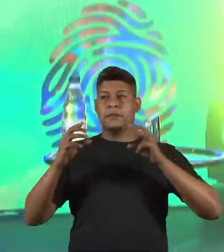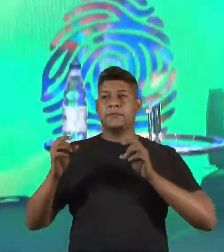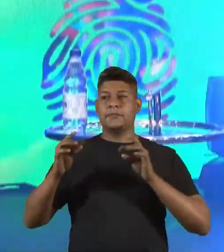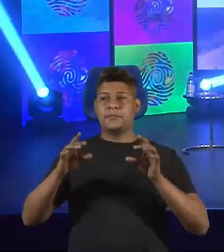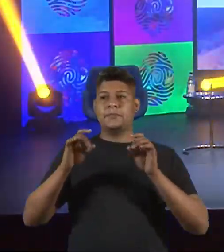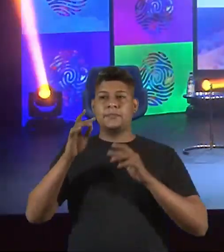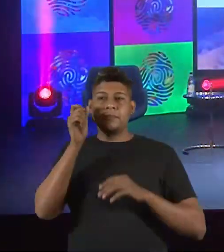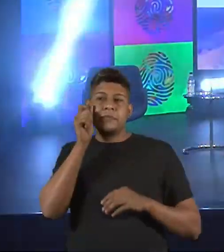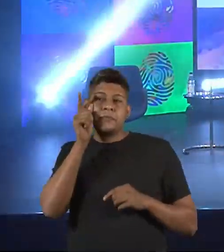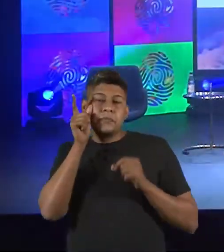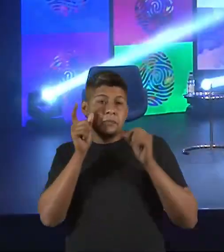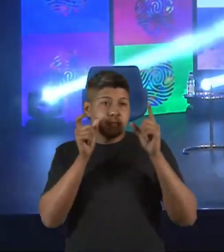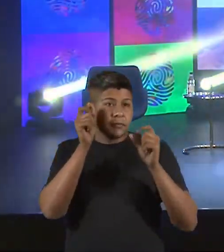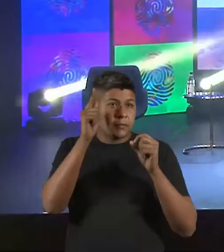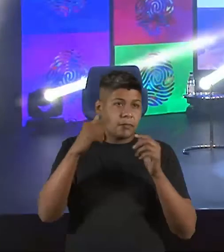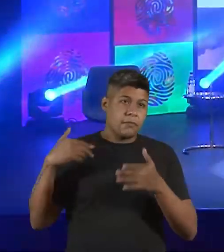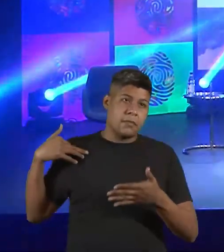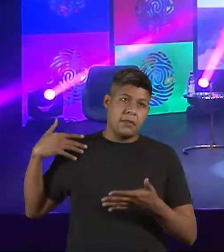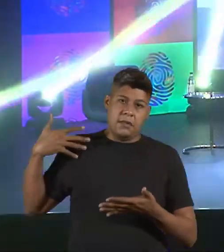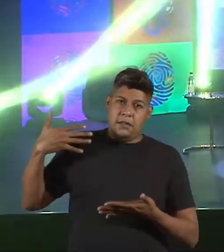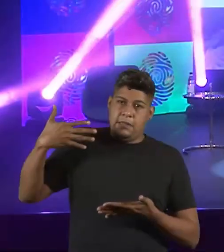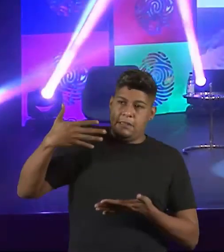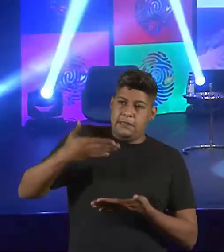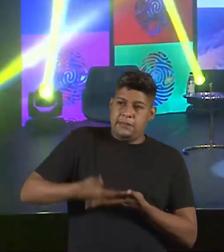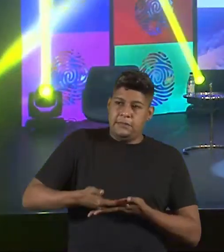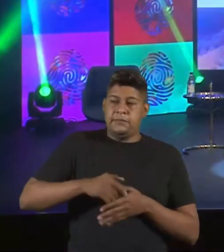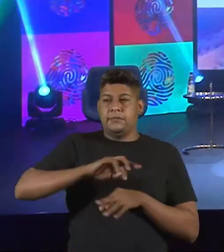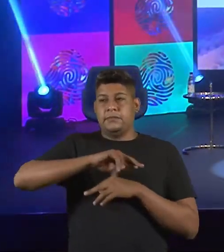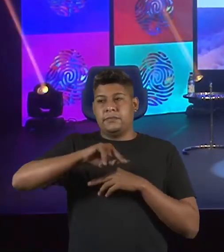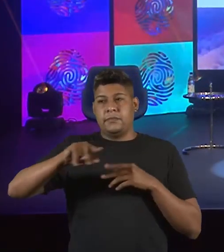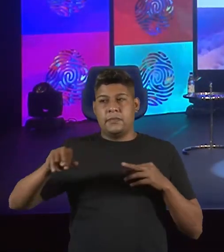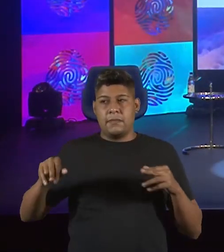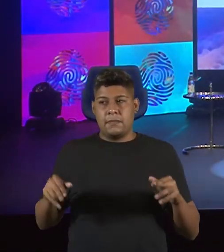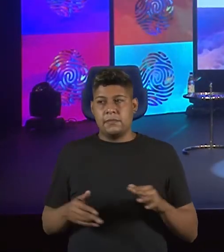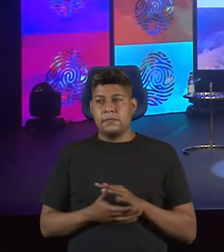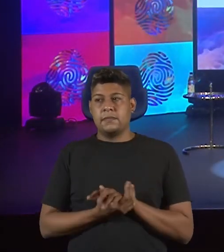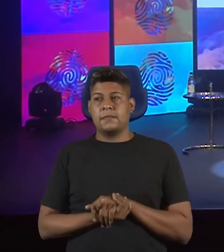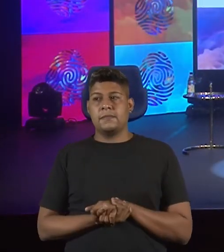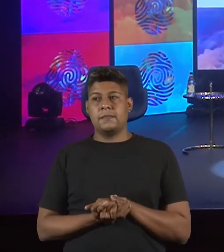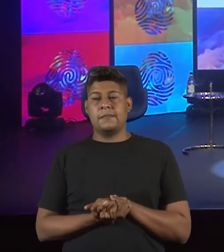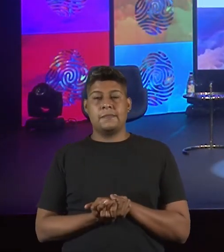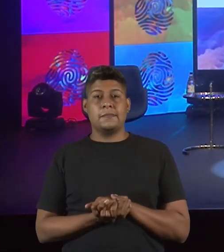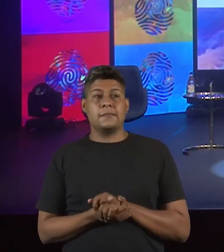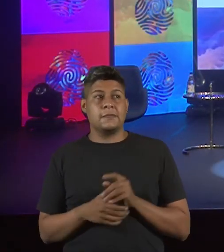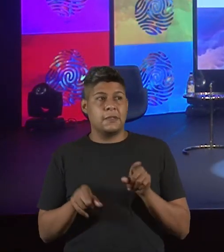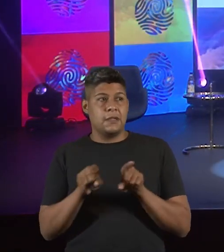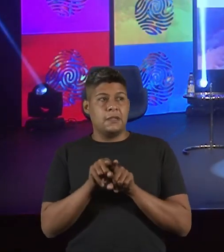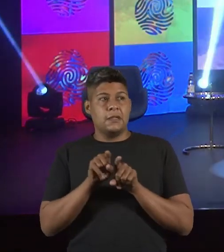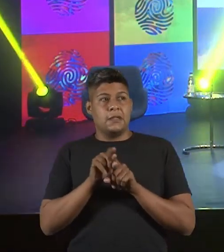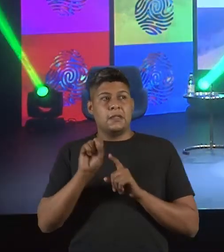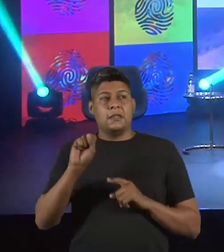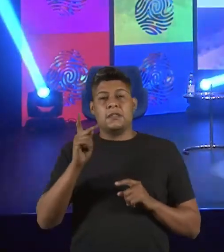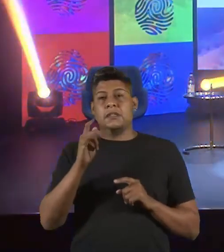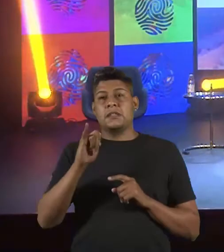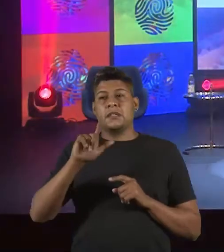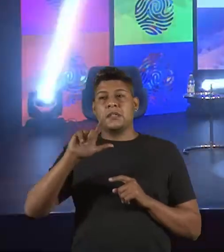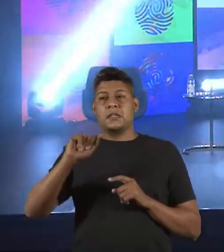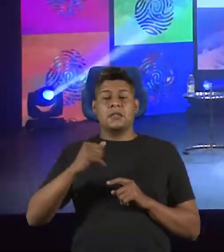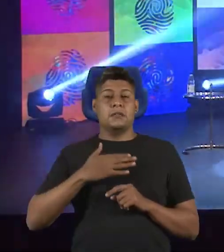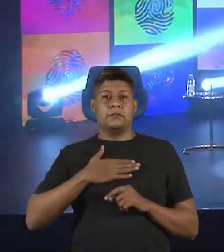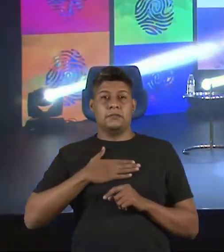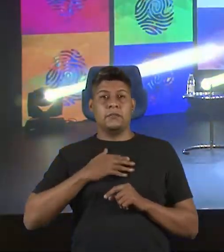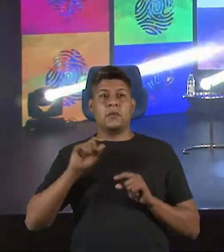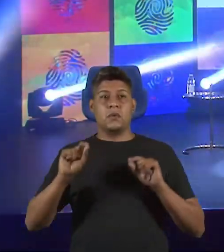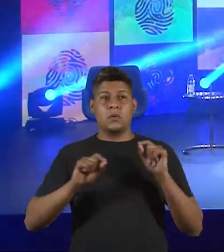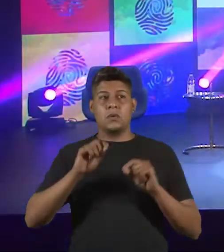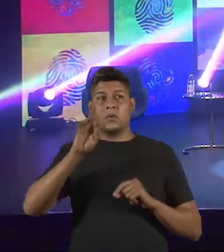estratégias, com uma trajetória super diversificada. Temos também Sheila Taqueda, apaixonada